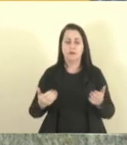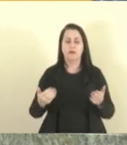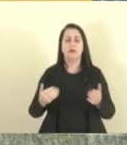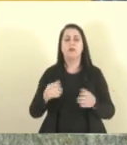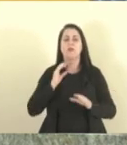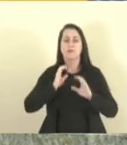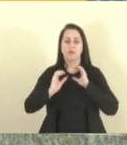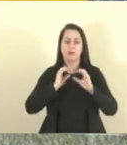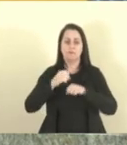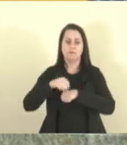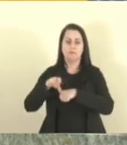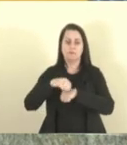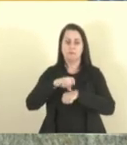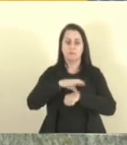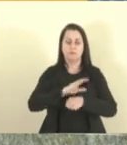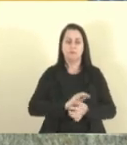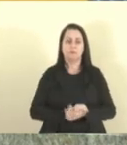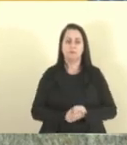comunicações.